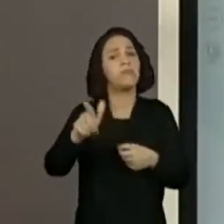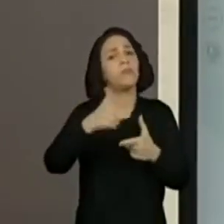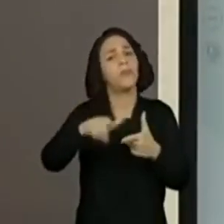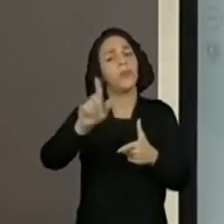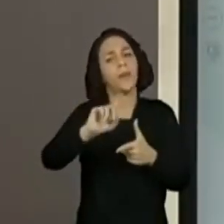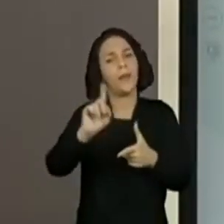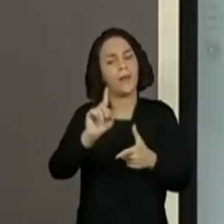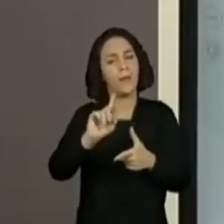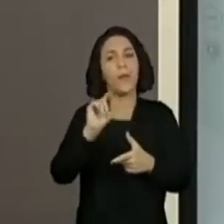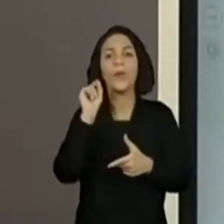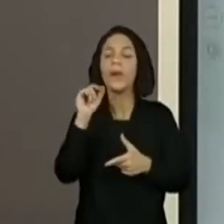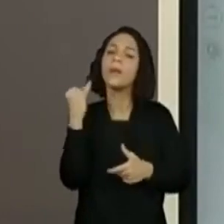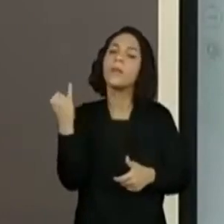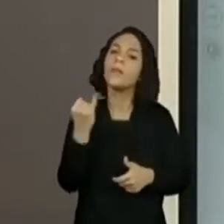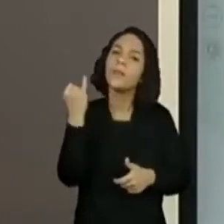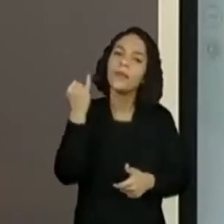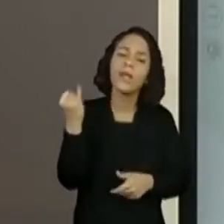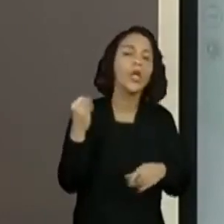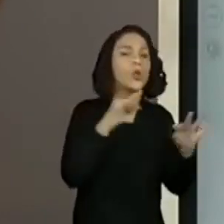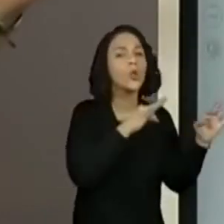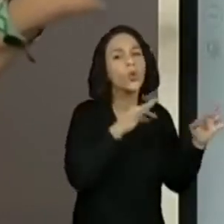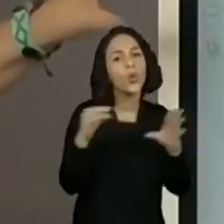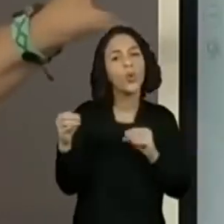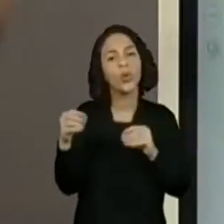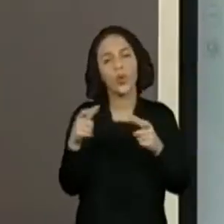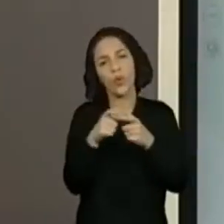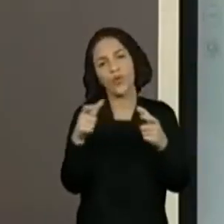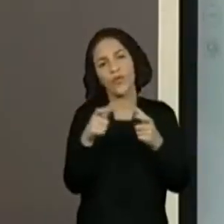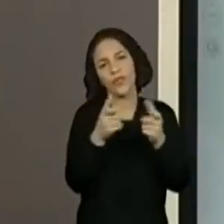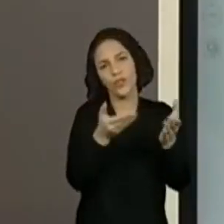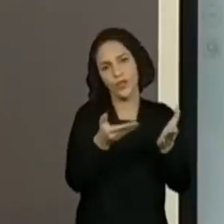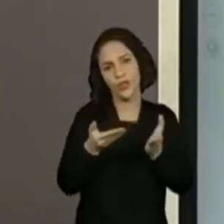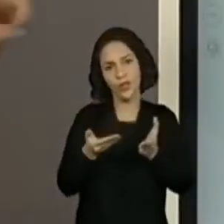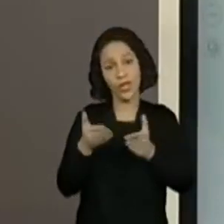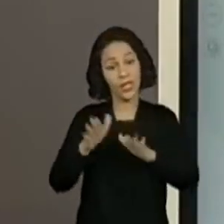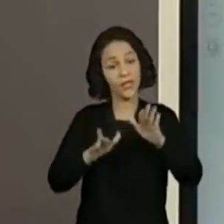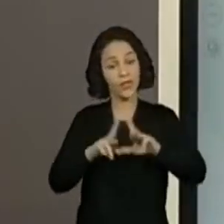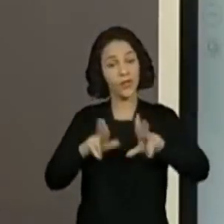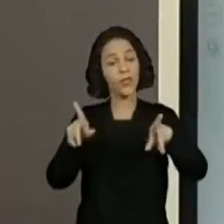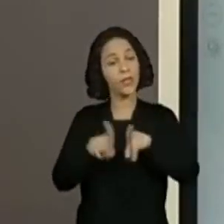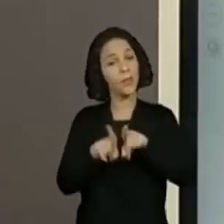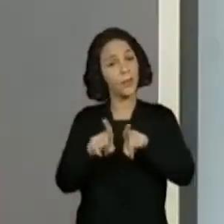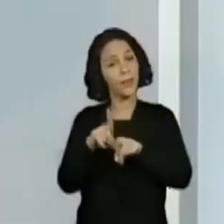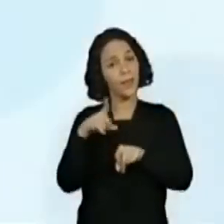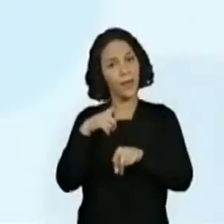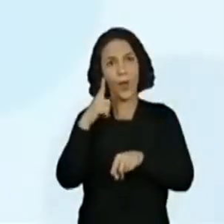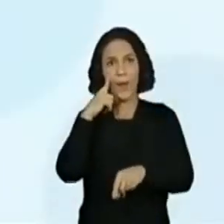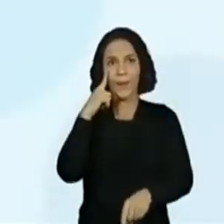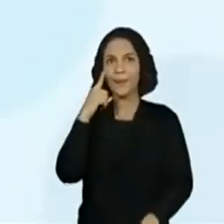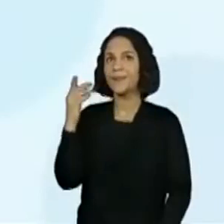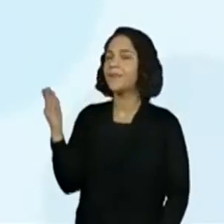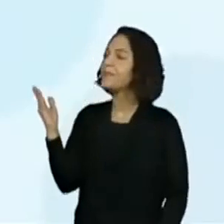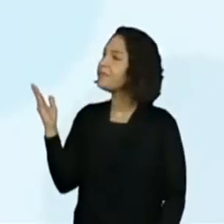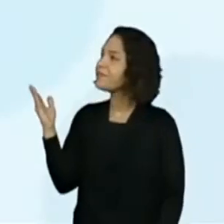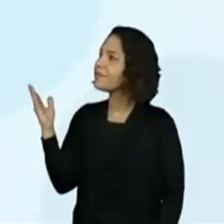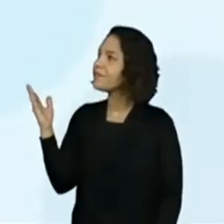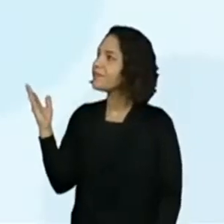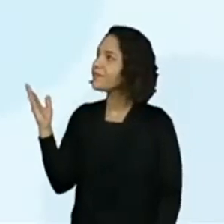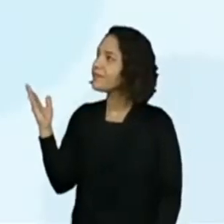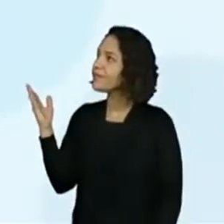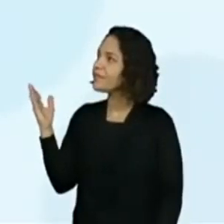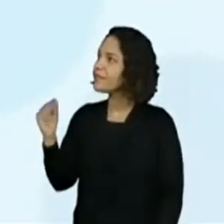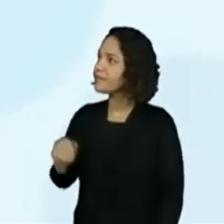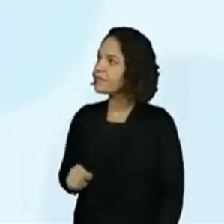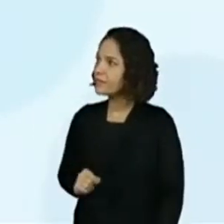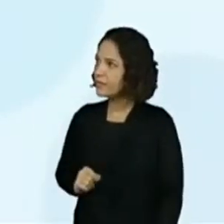gente vai trazer o que é importante ter em todos os tipos de convite. Mesmo quando a gente tiver um convite diferente. Olha esse convite aí, para vocês observarem. Olha